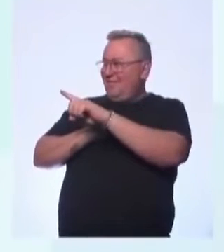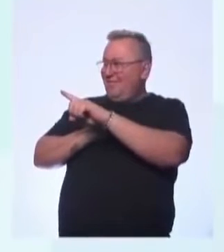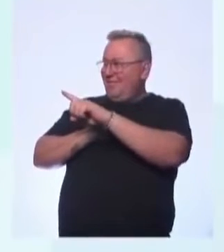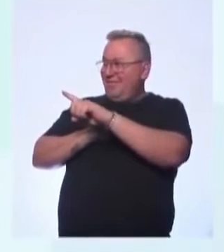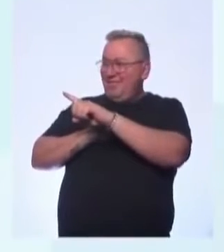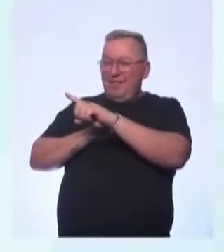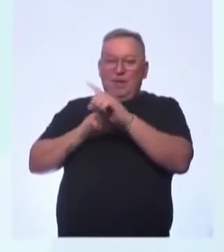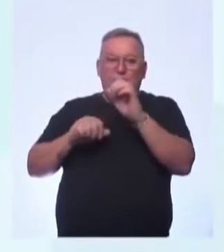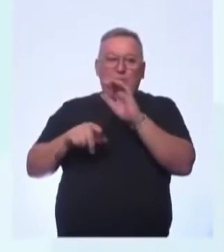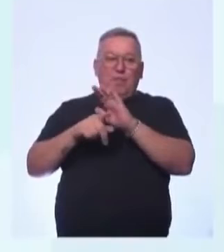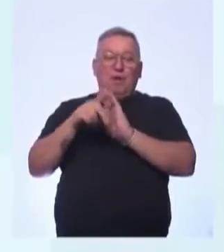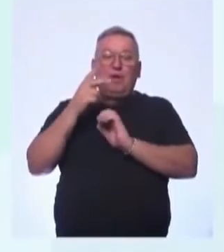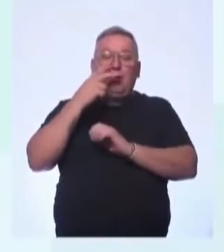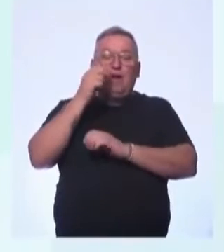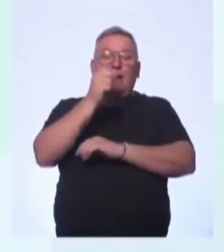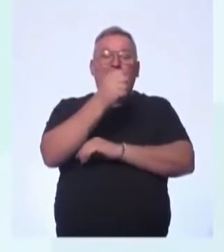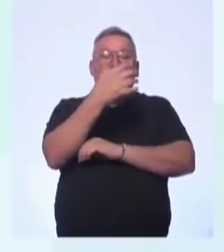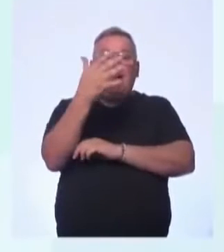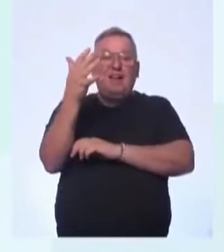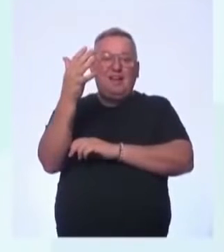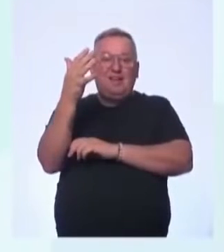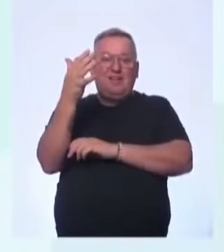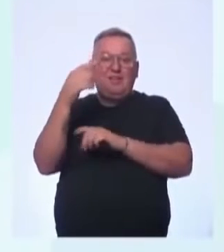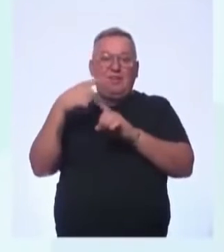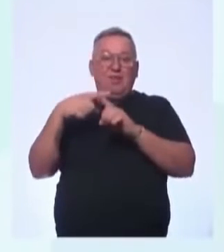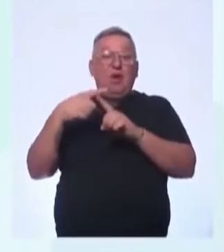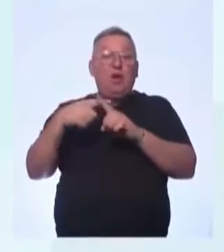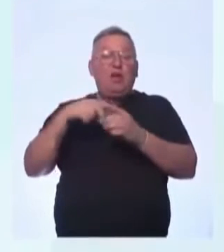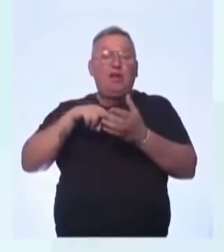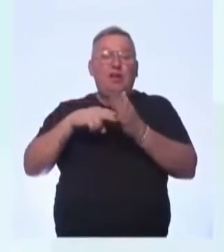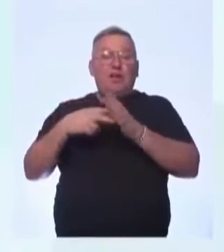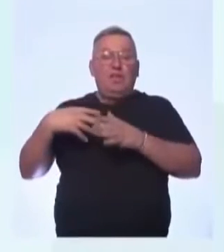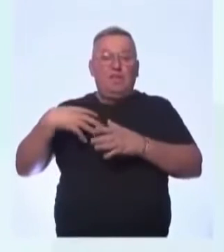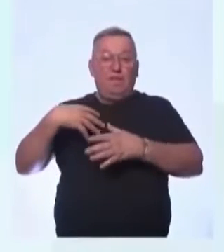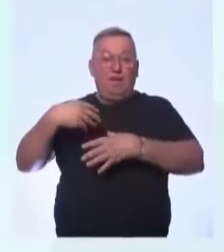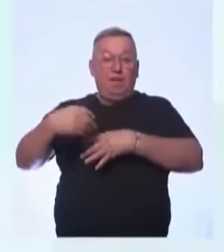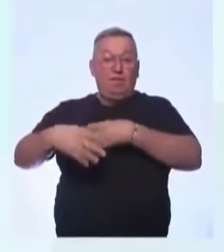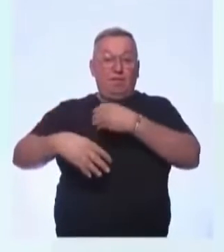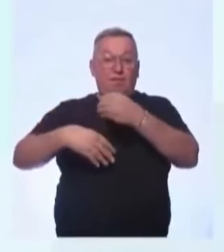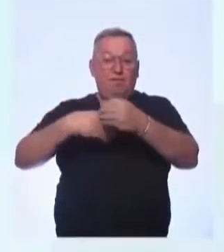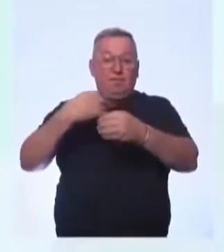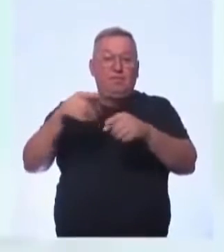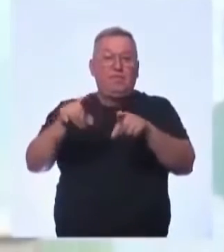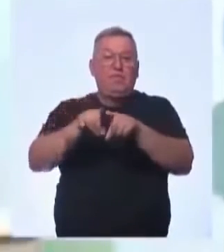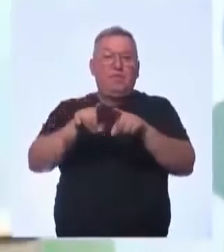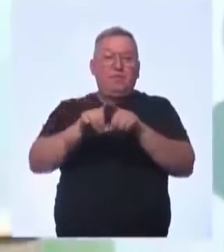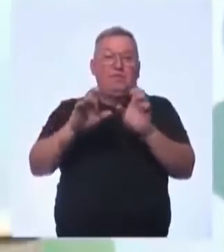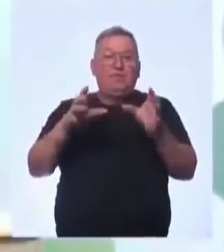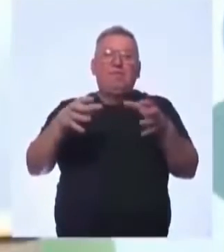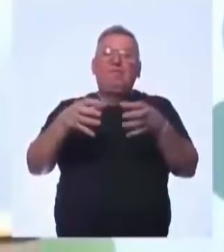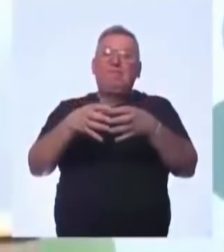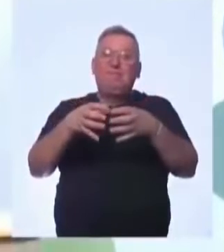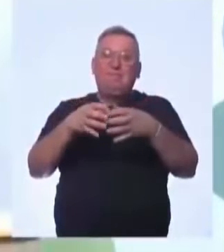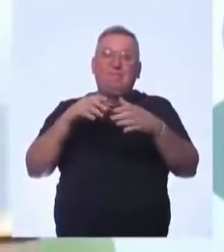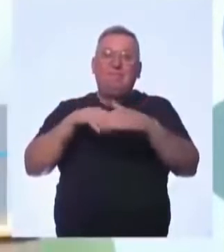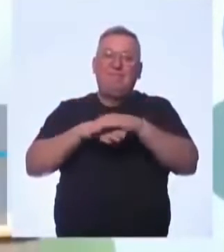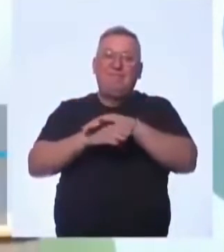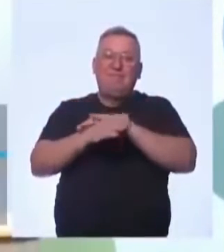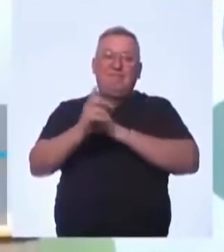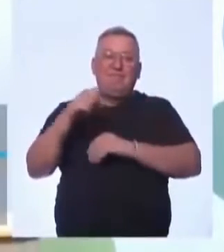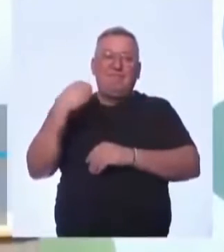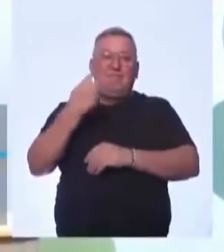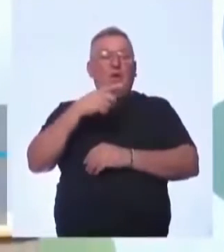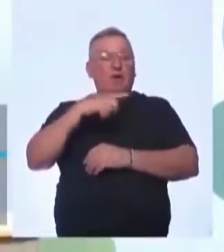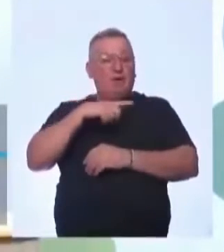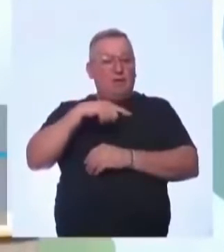formato de árvore. Essa questão aí de geração desses povos e de comunidades tradicionais que nós temos